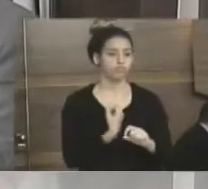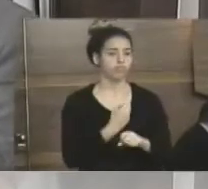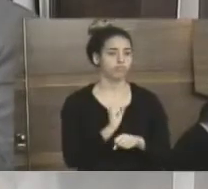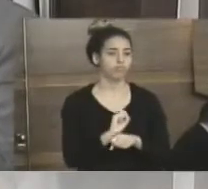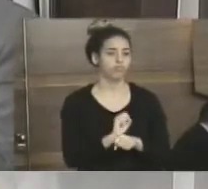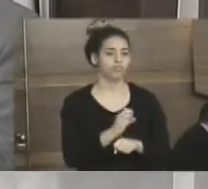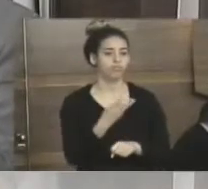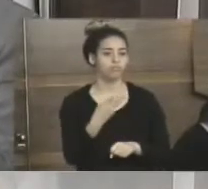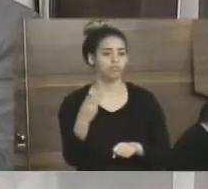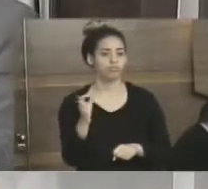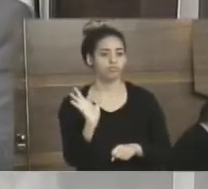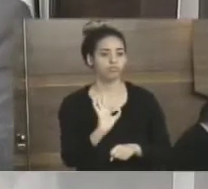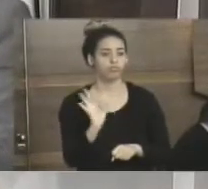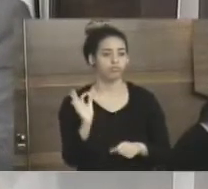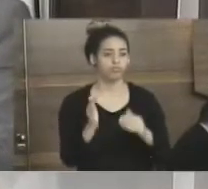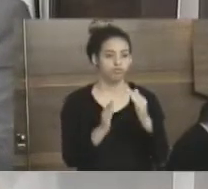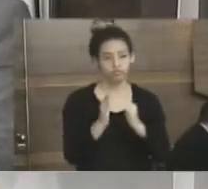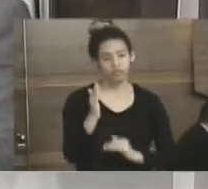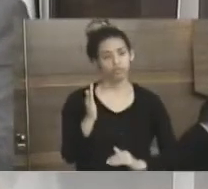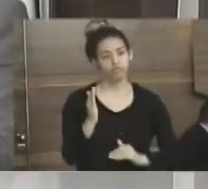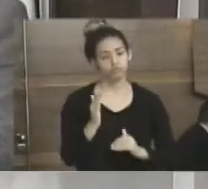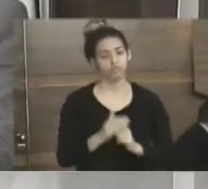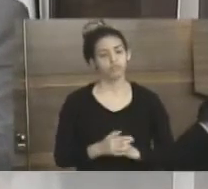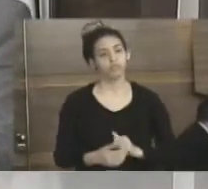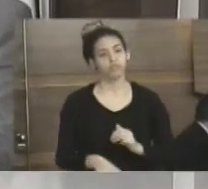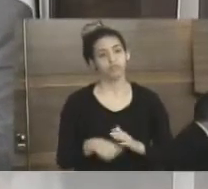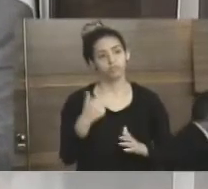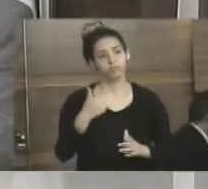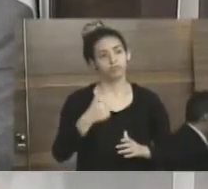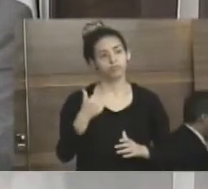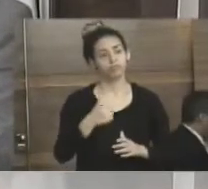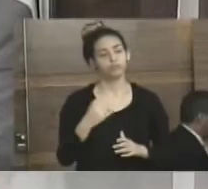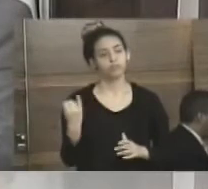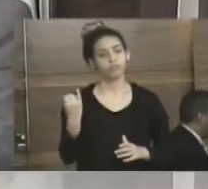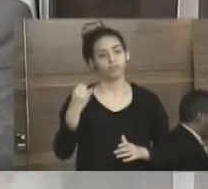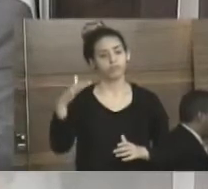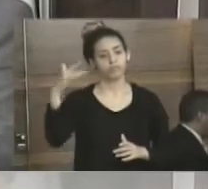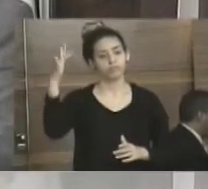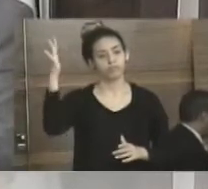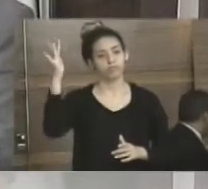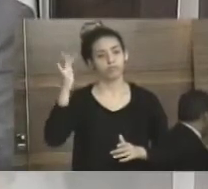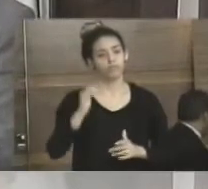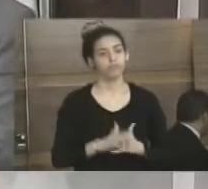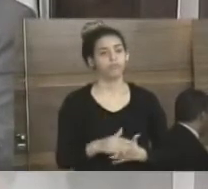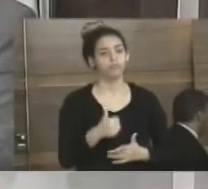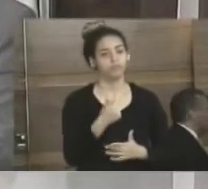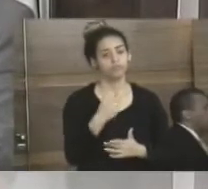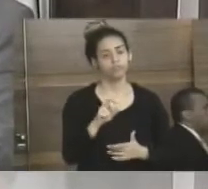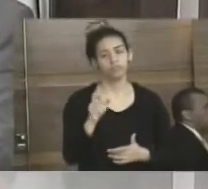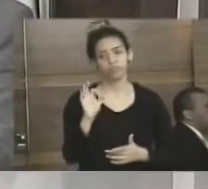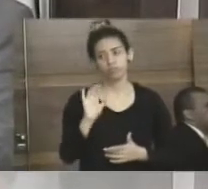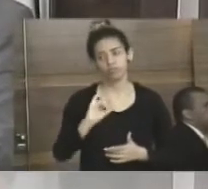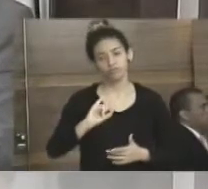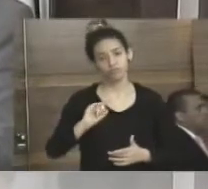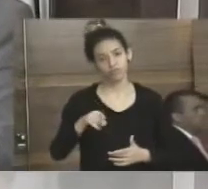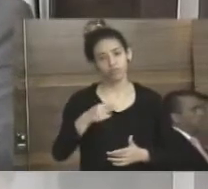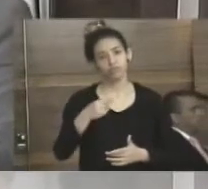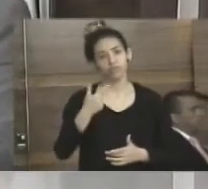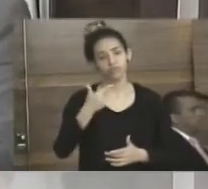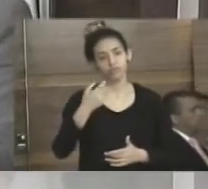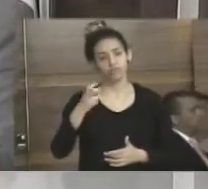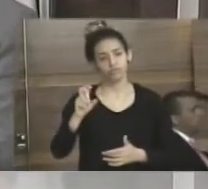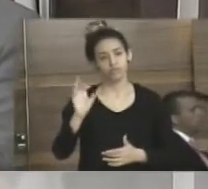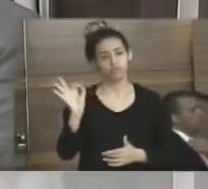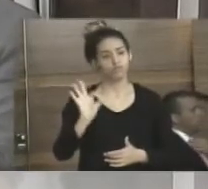seria os 33%. Muito abaixo. Uma delas é o imposto de renda retido na fonte. 15,25%